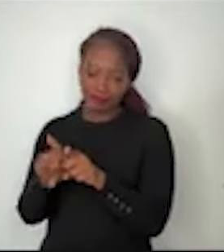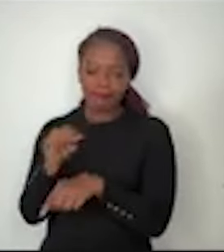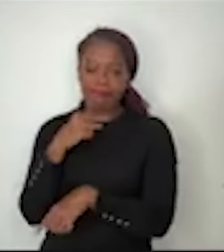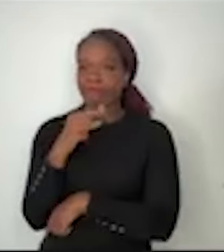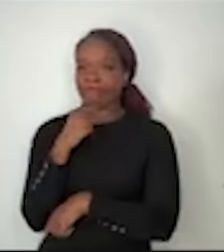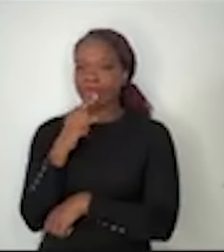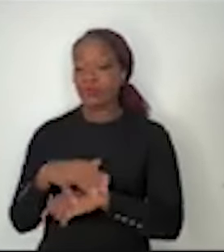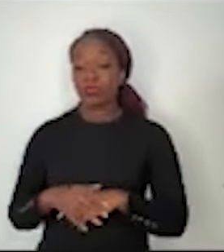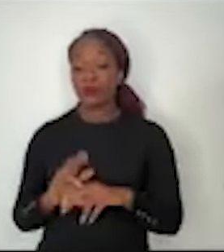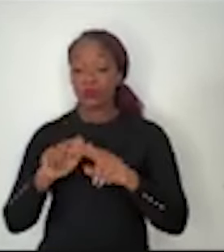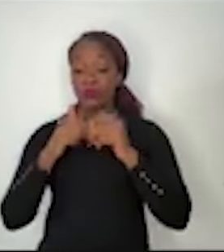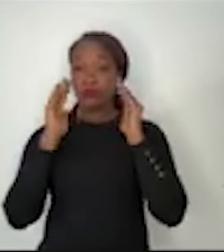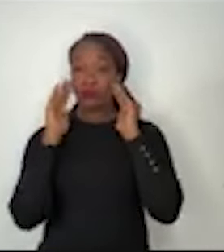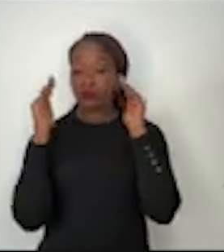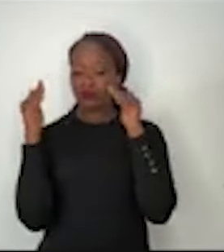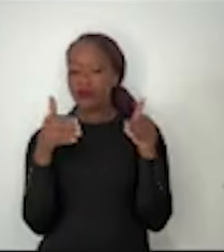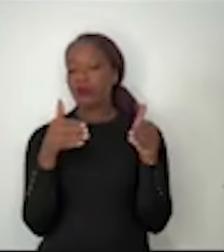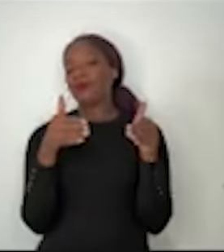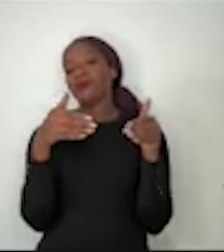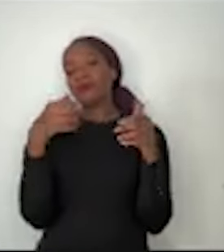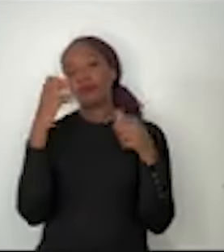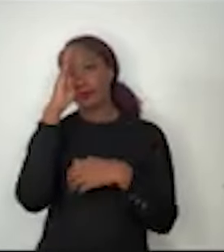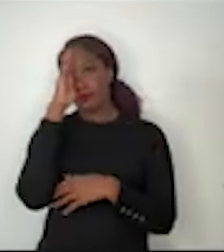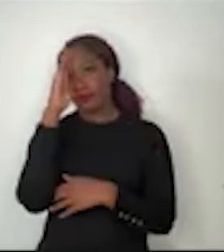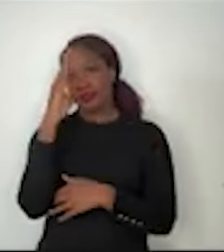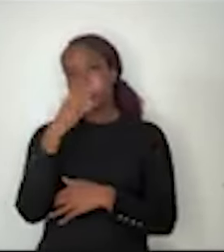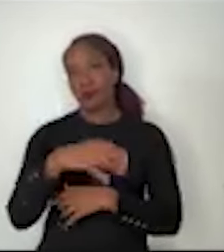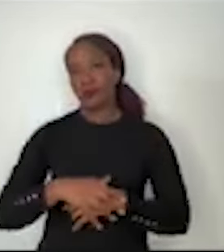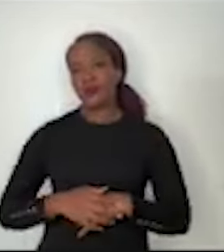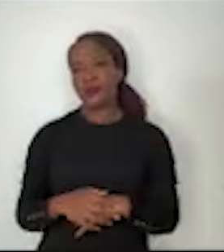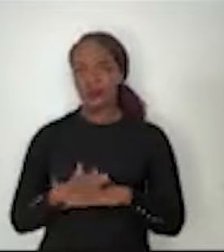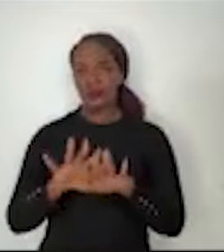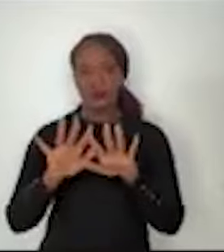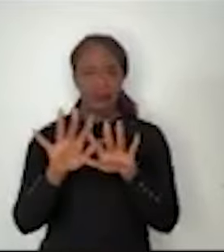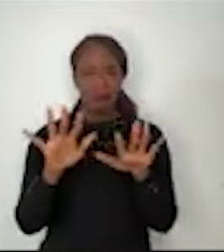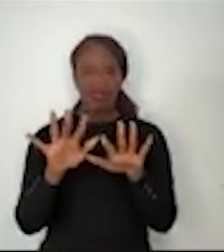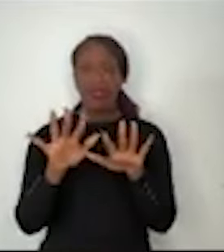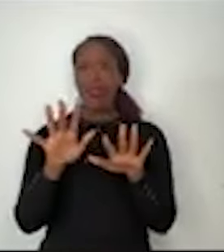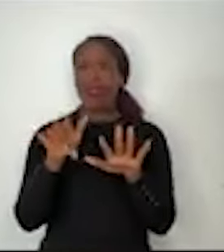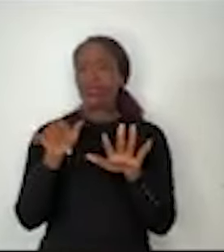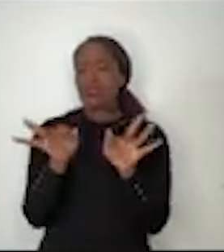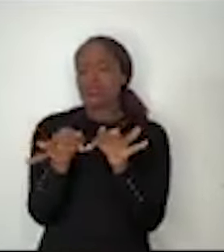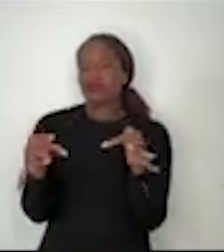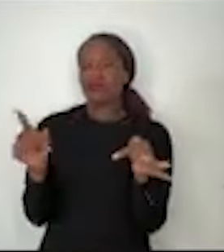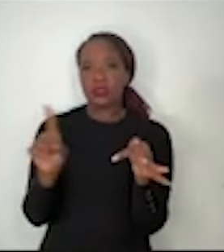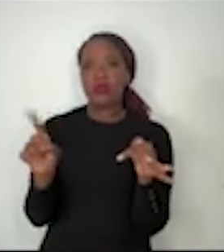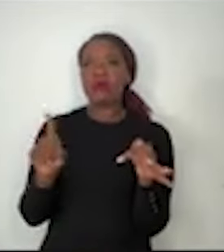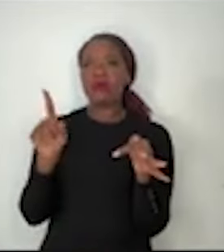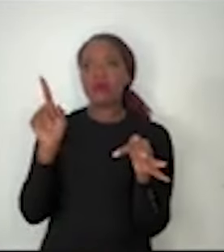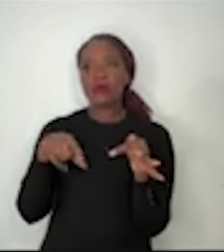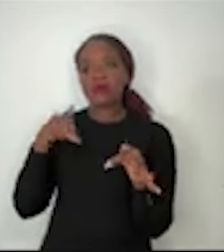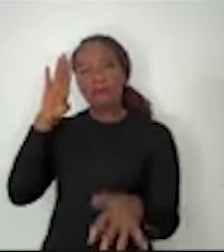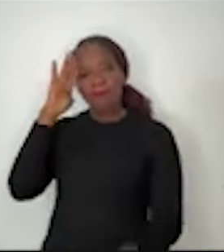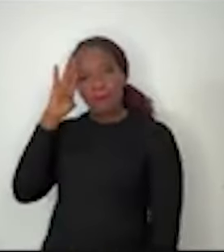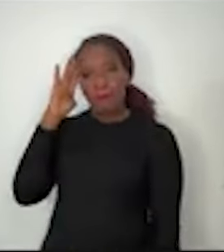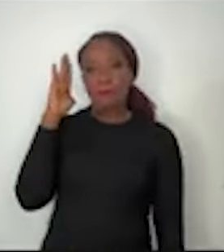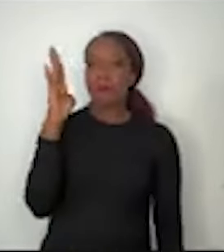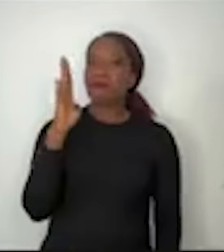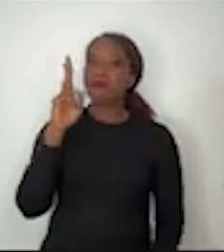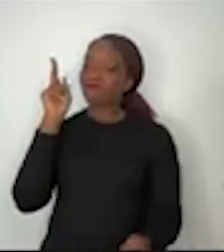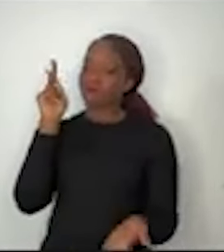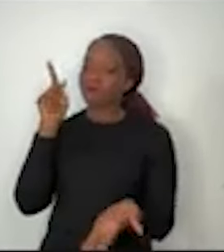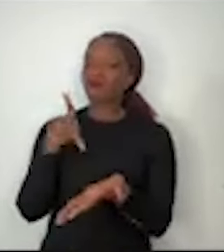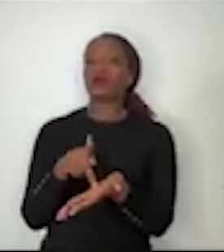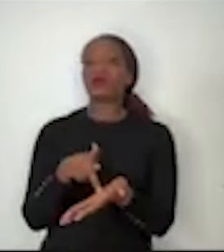prioritário na vida brasileira, mas não uma prioridade retórica, mas uma prioridade verdadeira, não só de